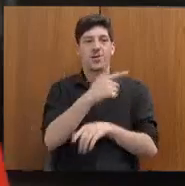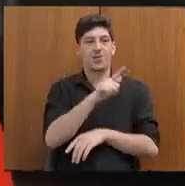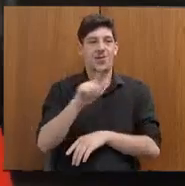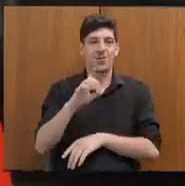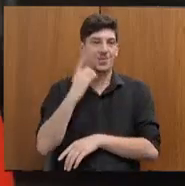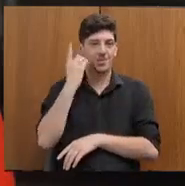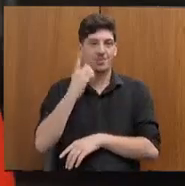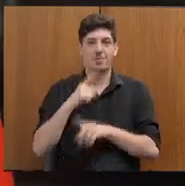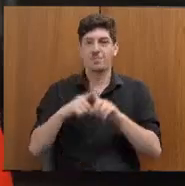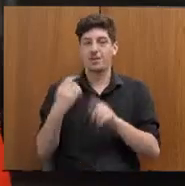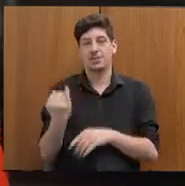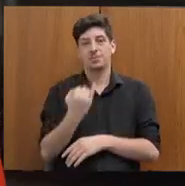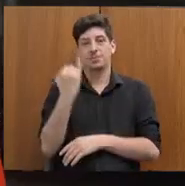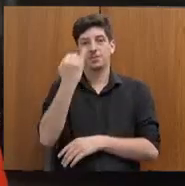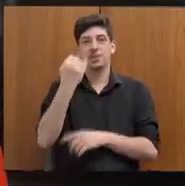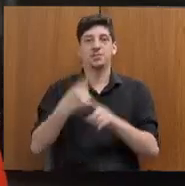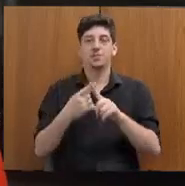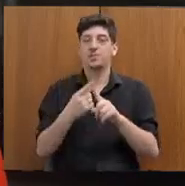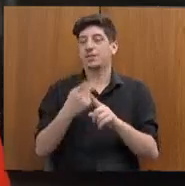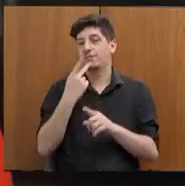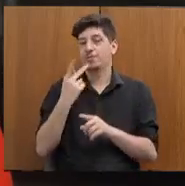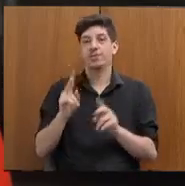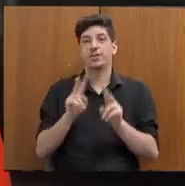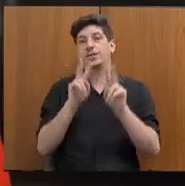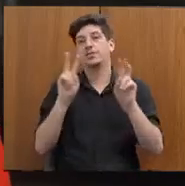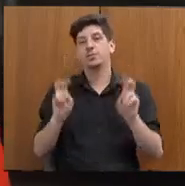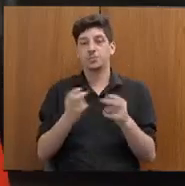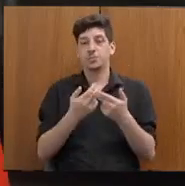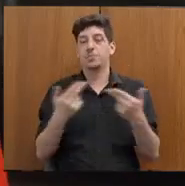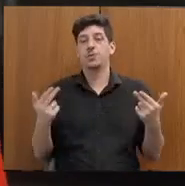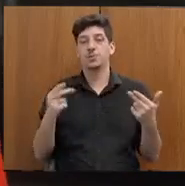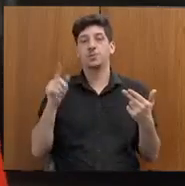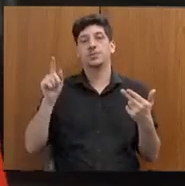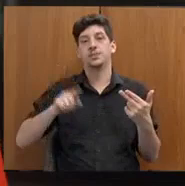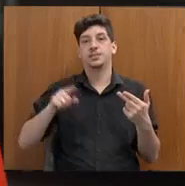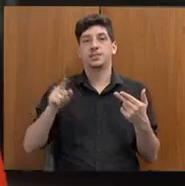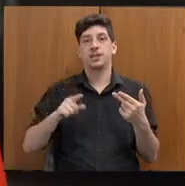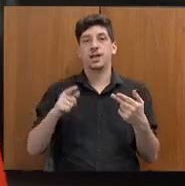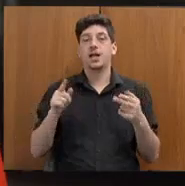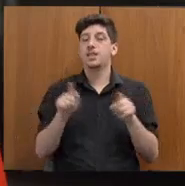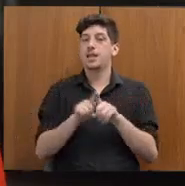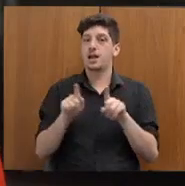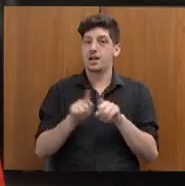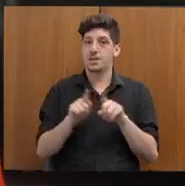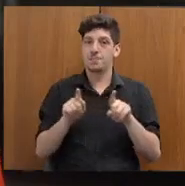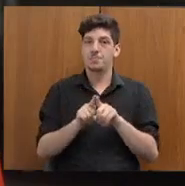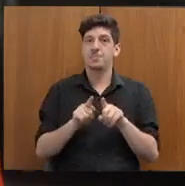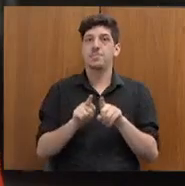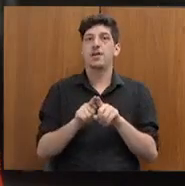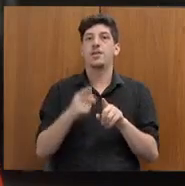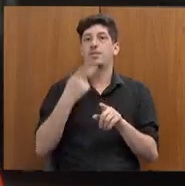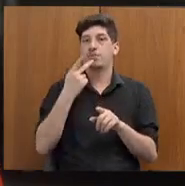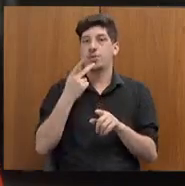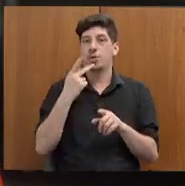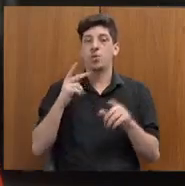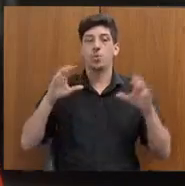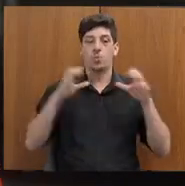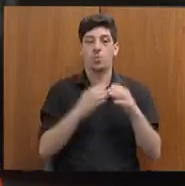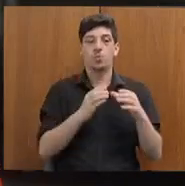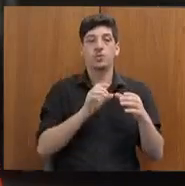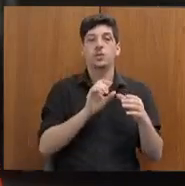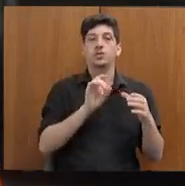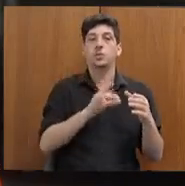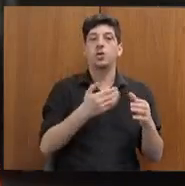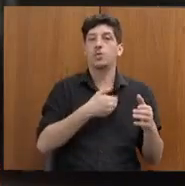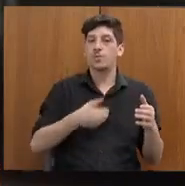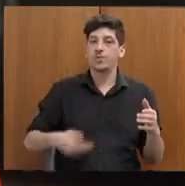Mas era importante que nós sinalizássemos algo que pudesse também, como eu disse de manhã, um grande mutirão. Não é só a CEDESI, não é só o